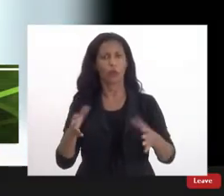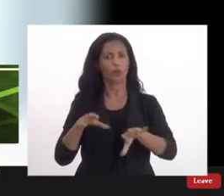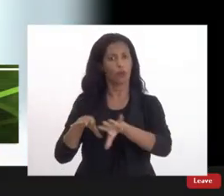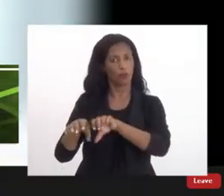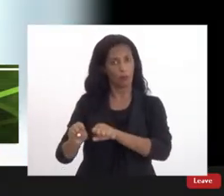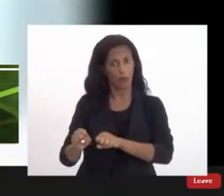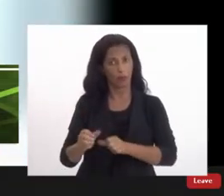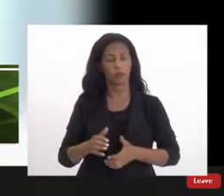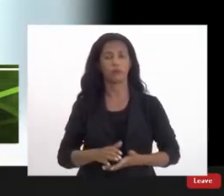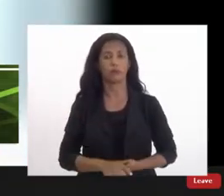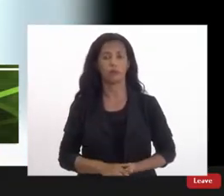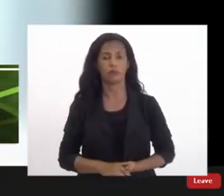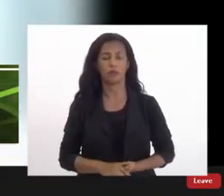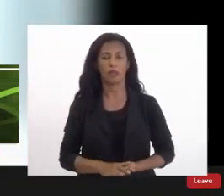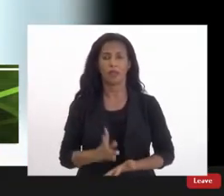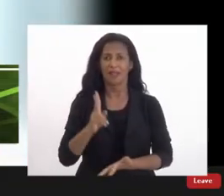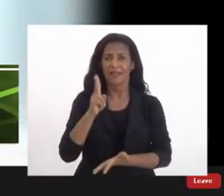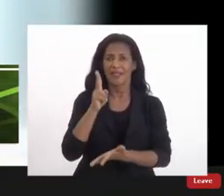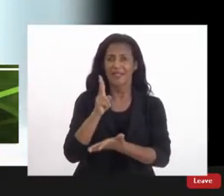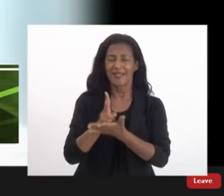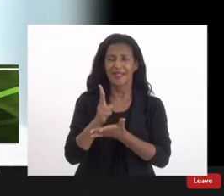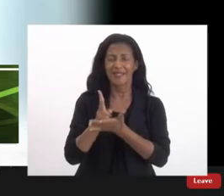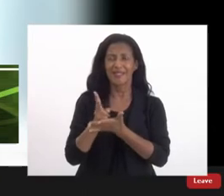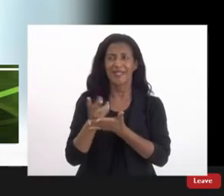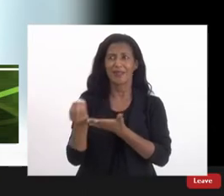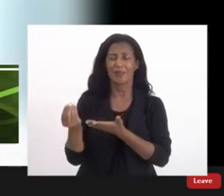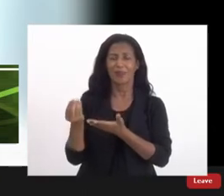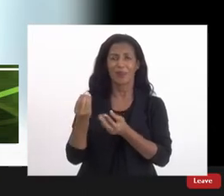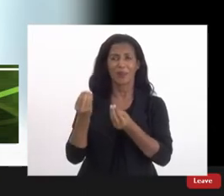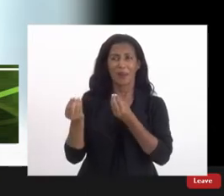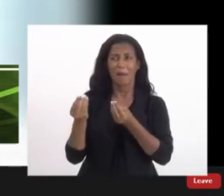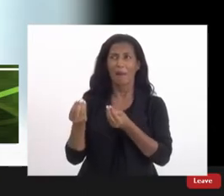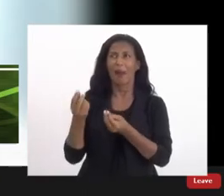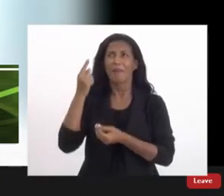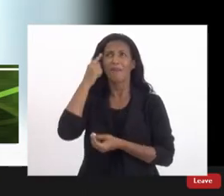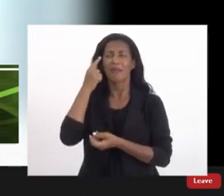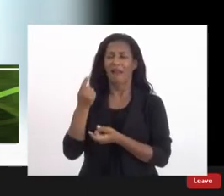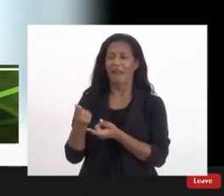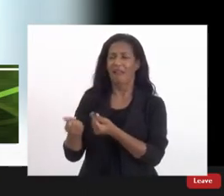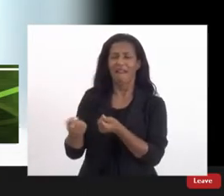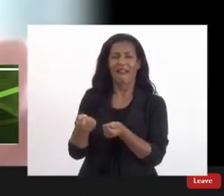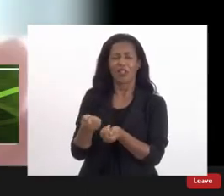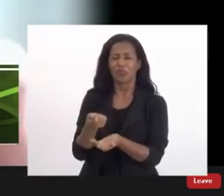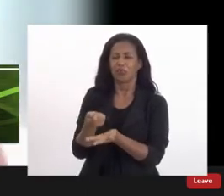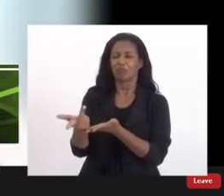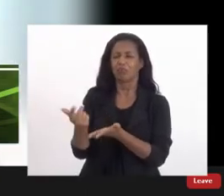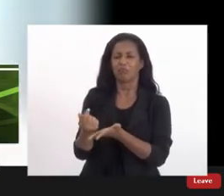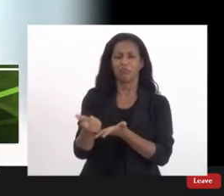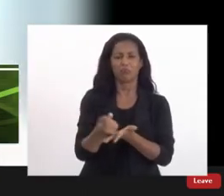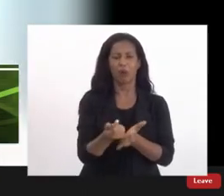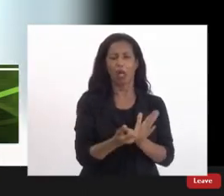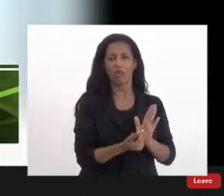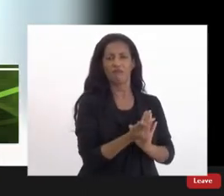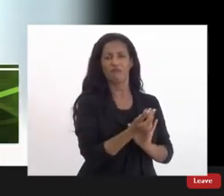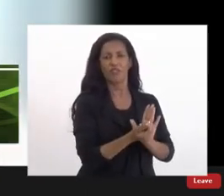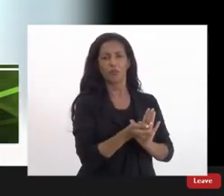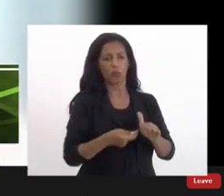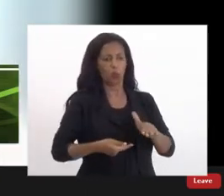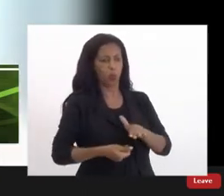formados é sempre uma perspectiva de que isso é custo de que isso não é investimento